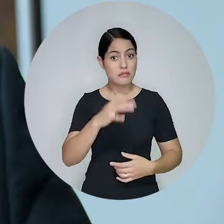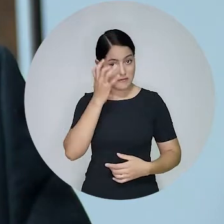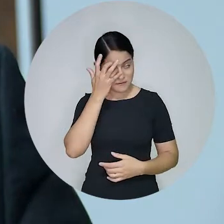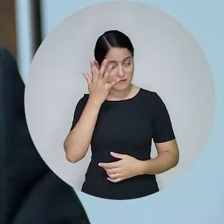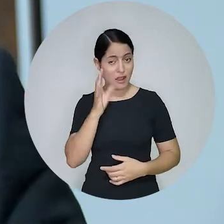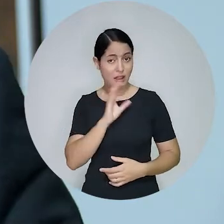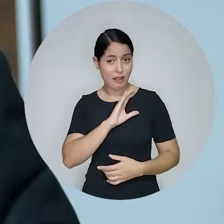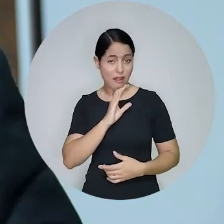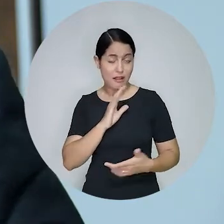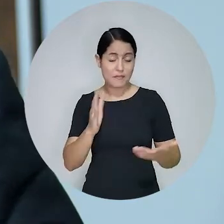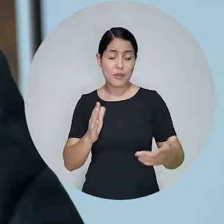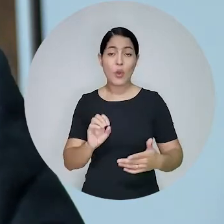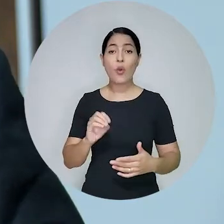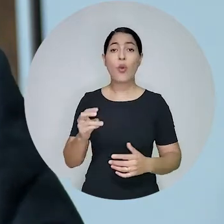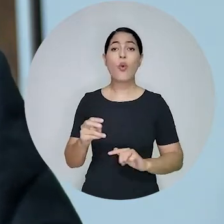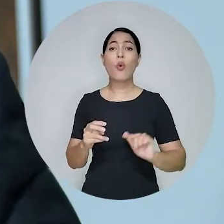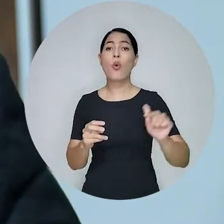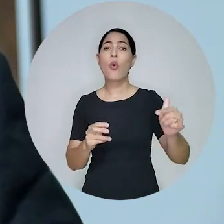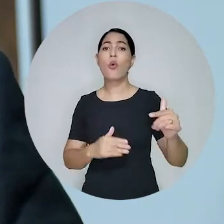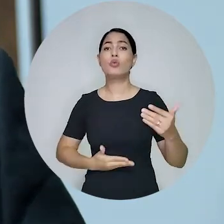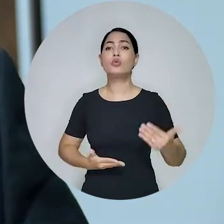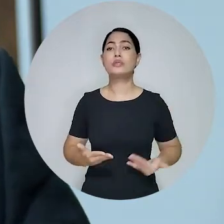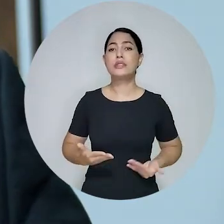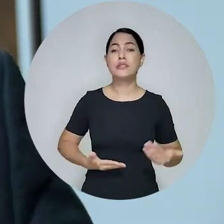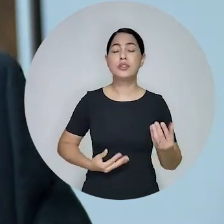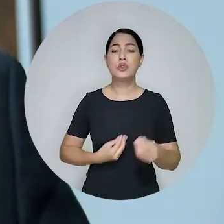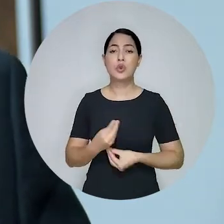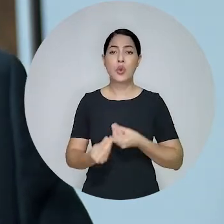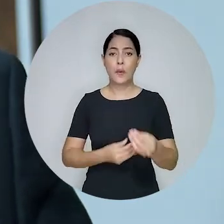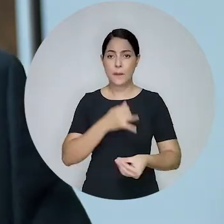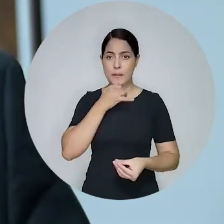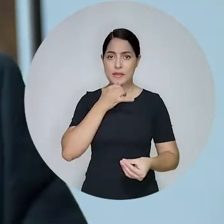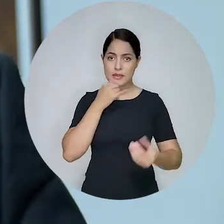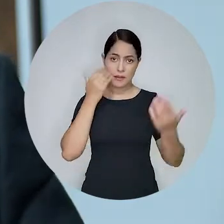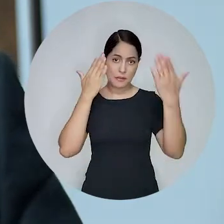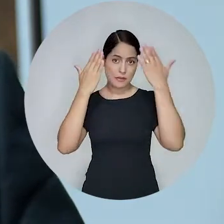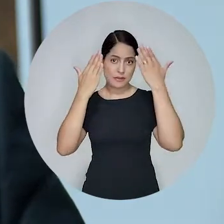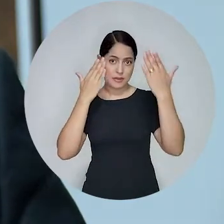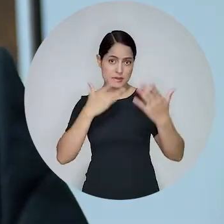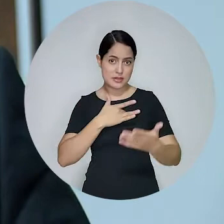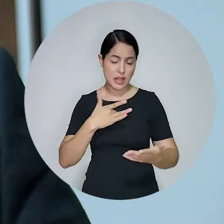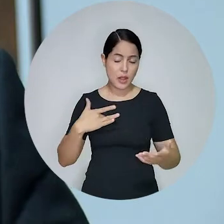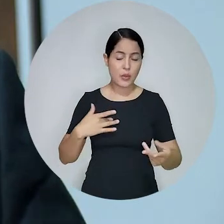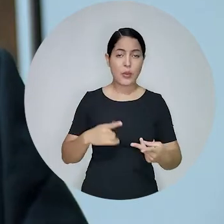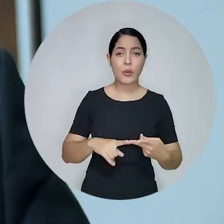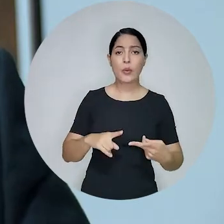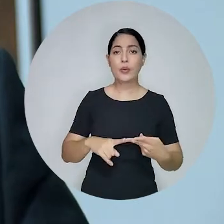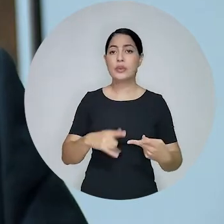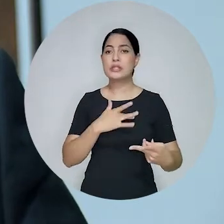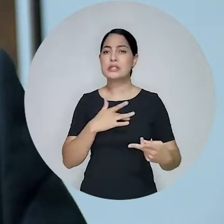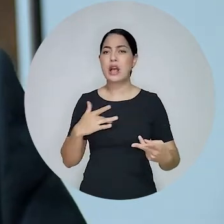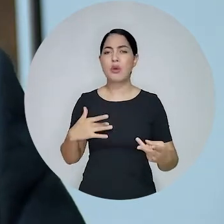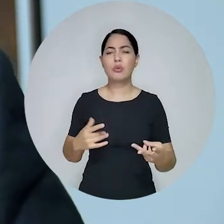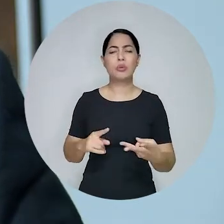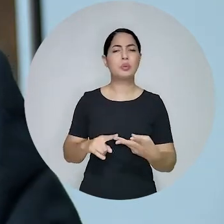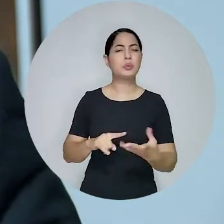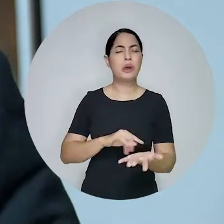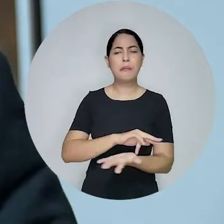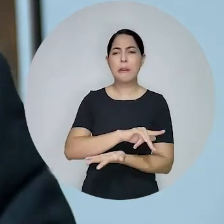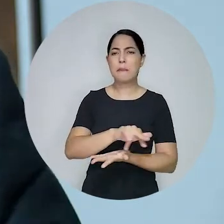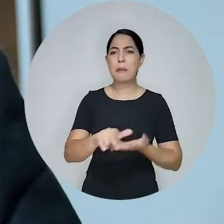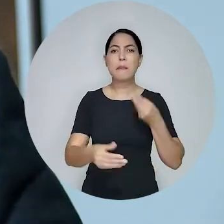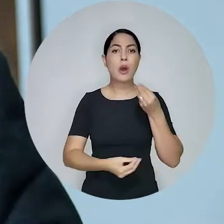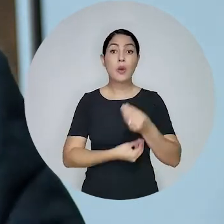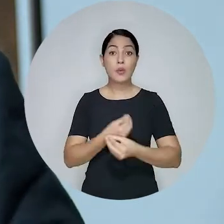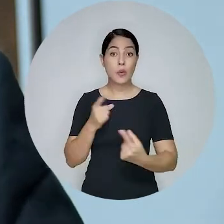ágil, como outros serviços que são importantes para a saúde mental da advocacia e a saúde, com convênios que permitem à advocacia